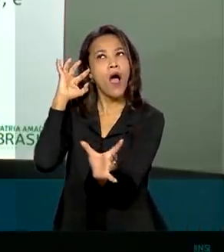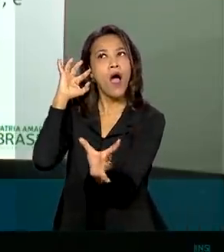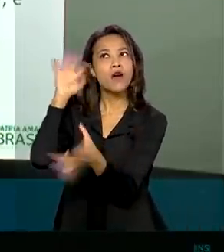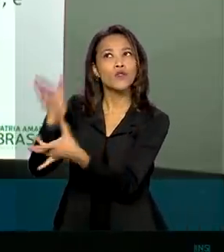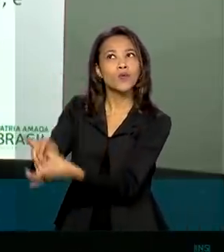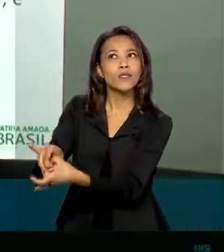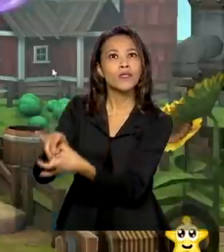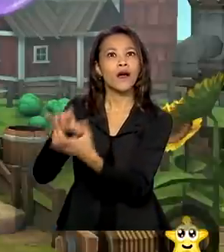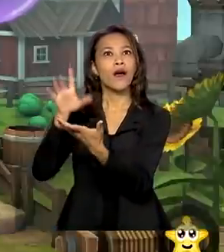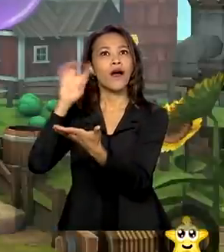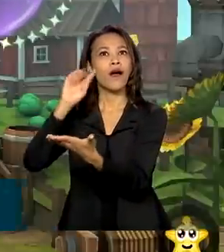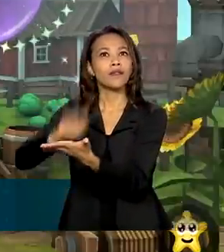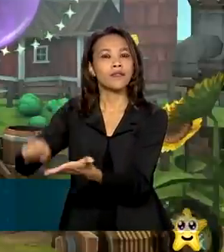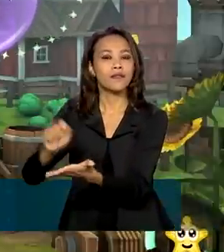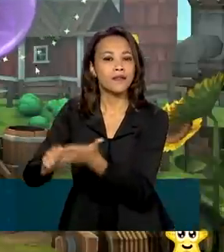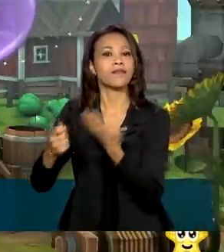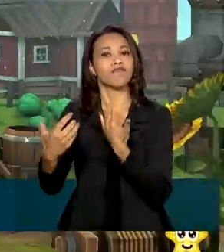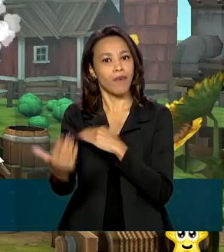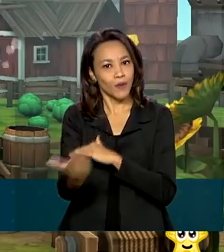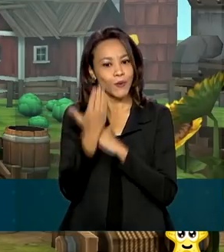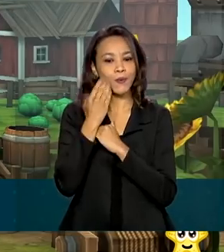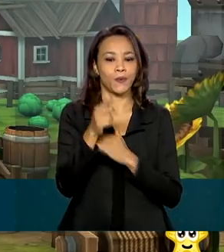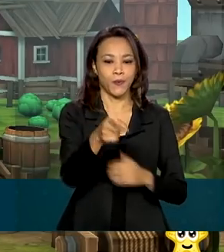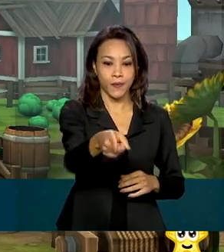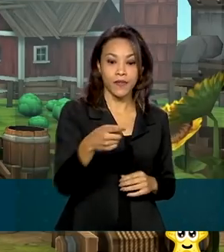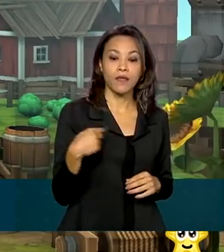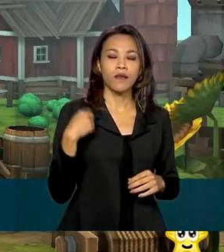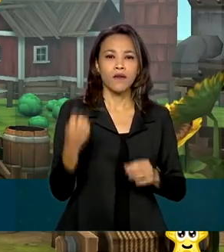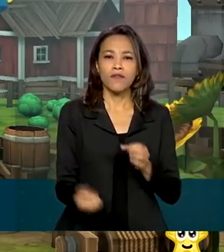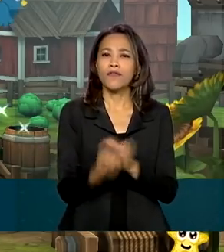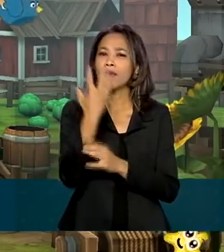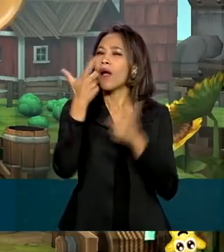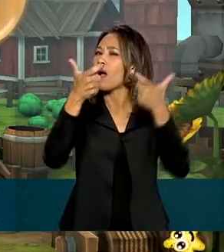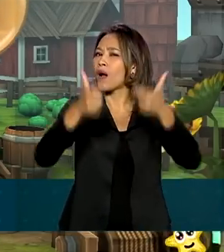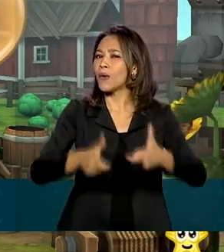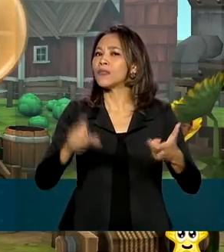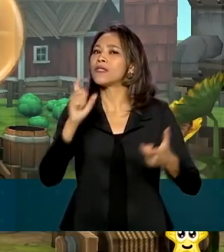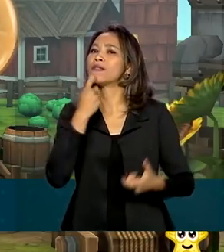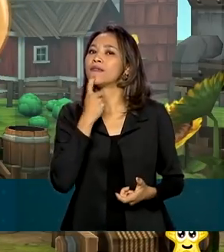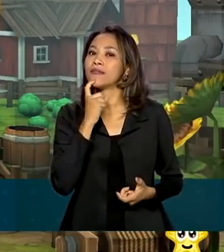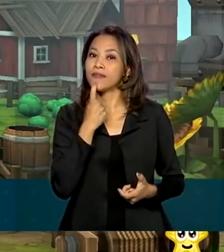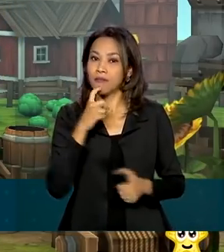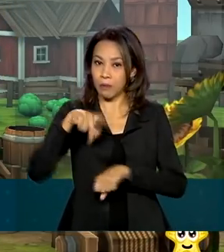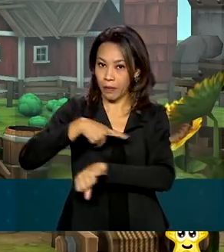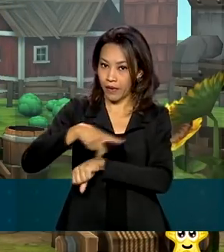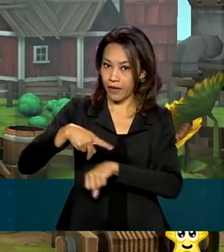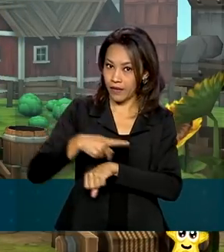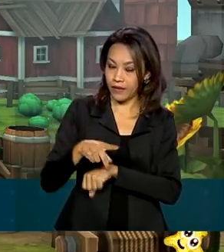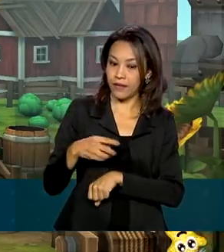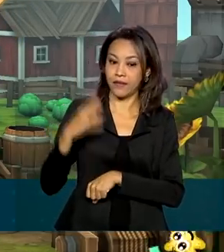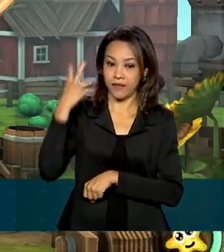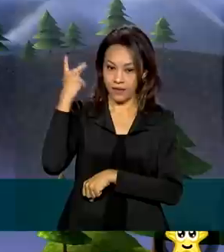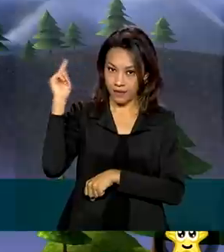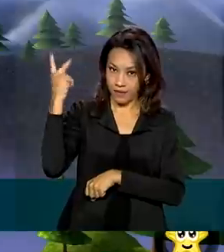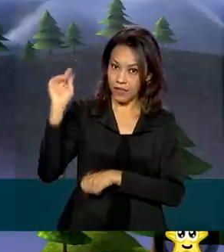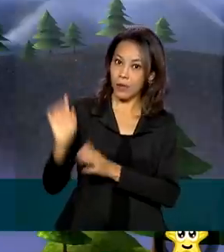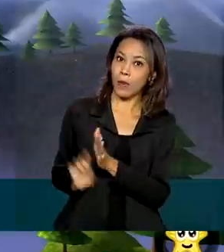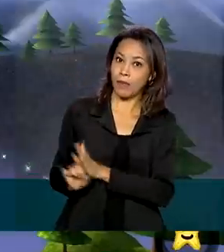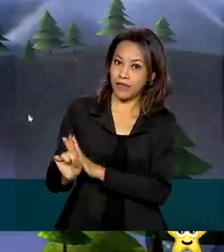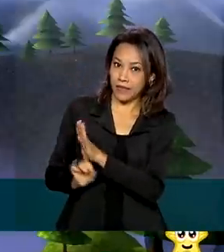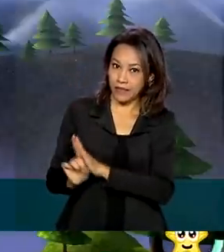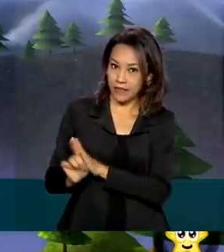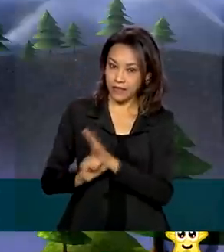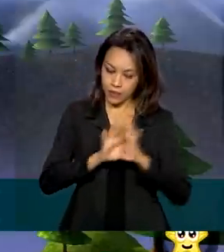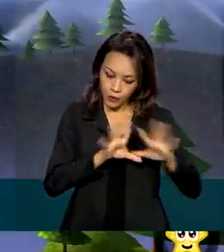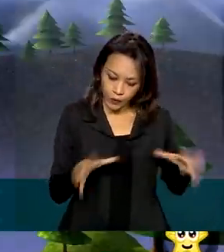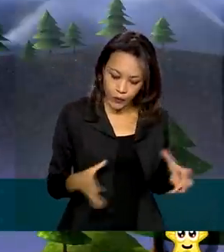representações gráficas. O Grafo Game foi desenvolvido na Finlândia a partir do monitoramento científico de um grupo